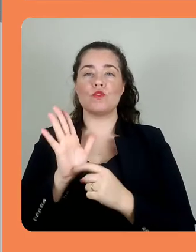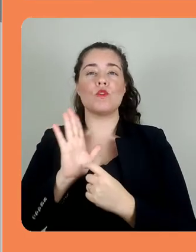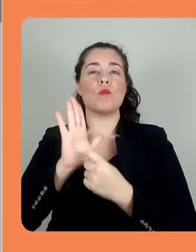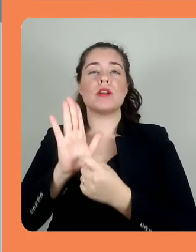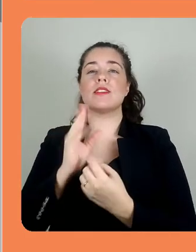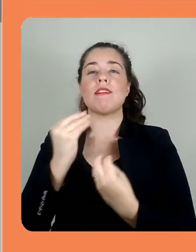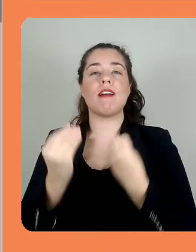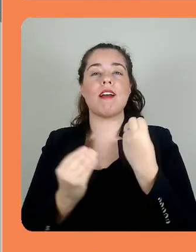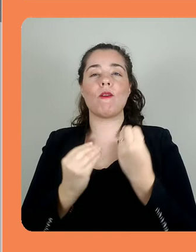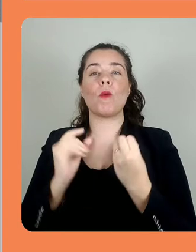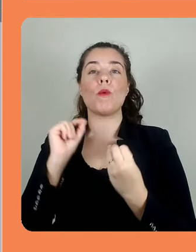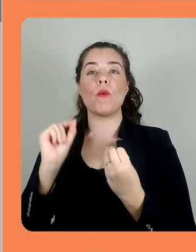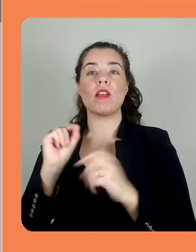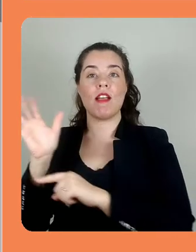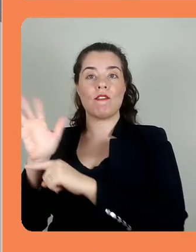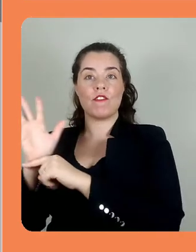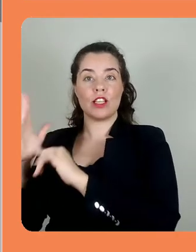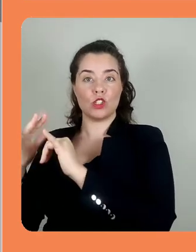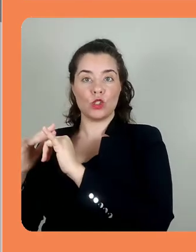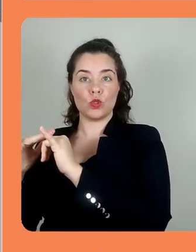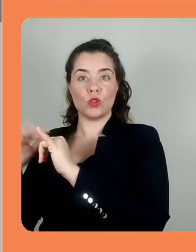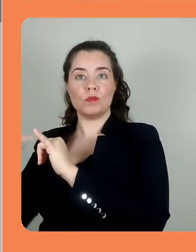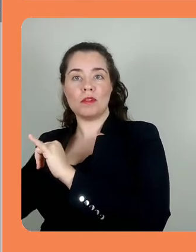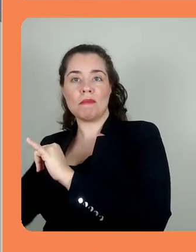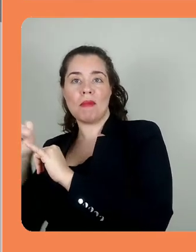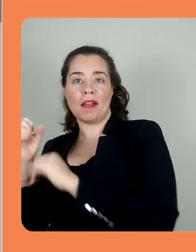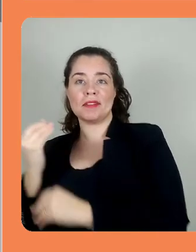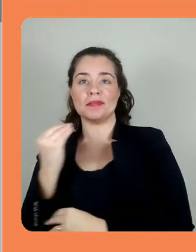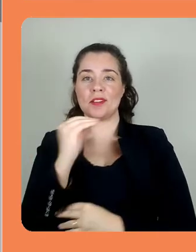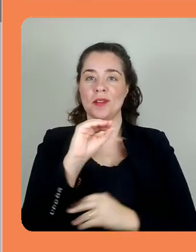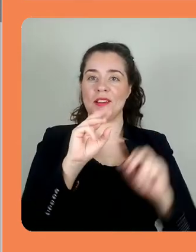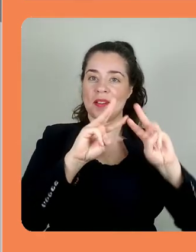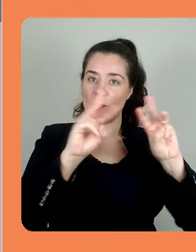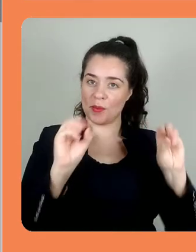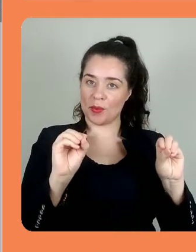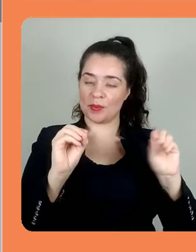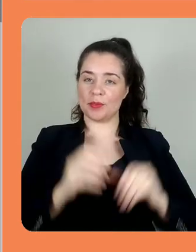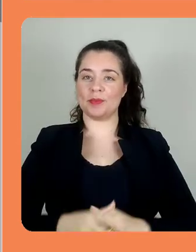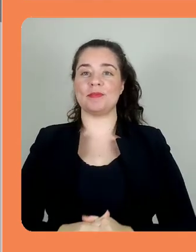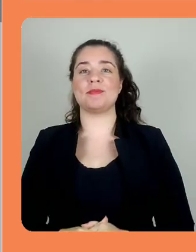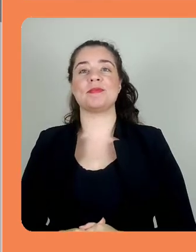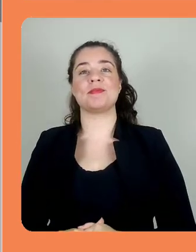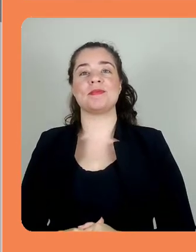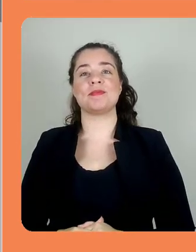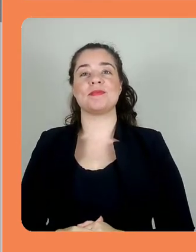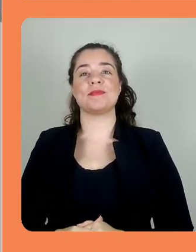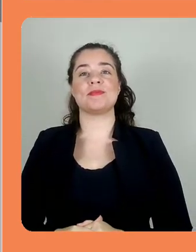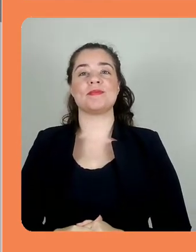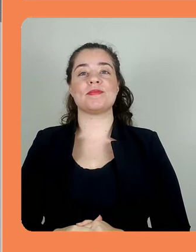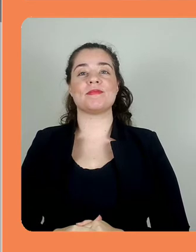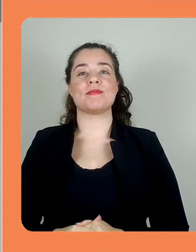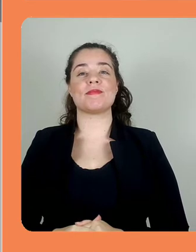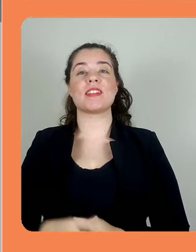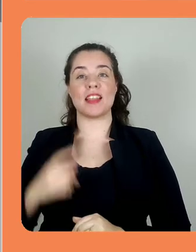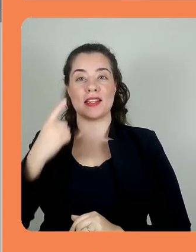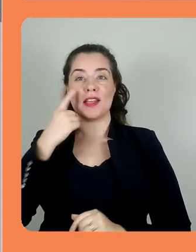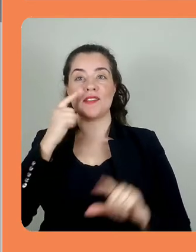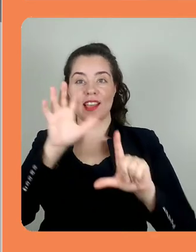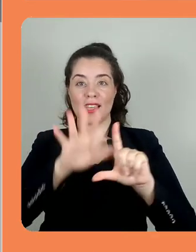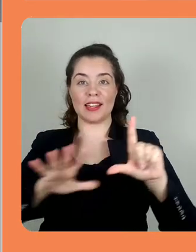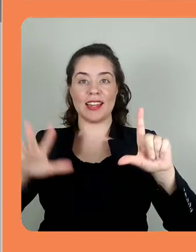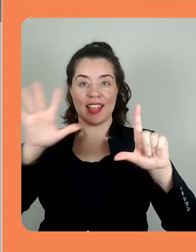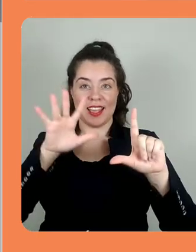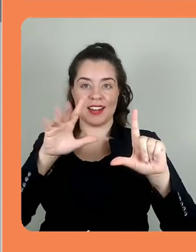Neste vídeo mostrarei como incluir um vídeo do YouTube no editor de textos do Moodle. Seria um vídeo